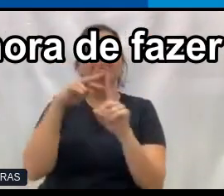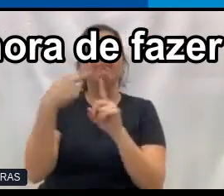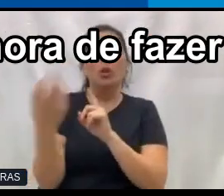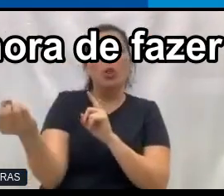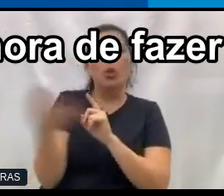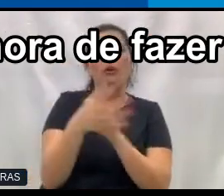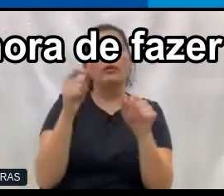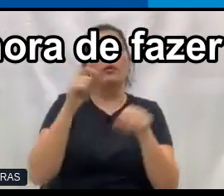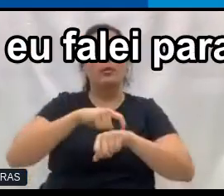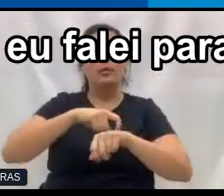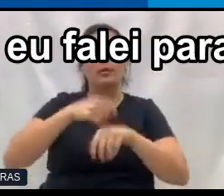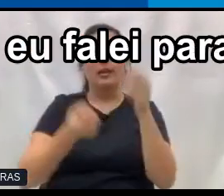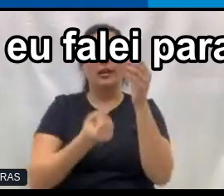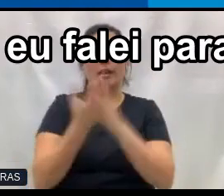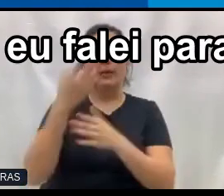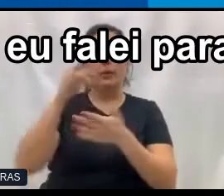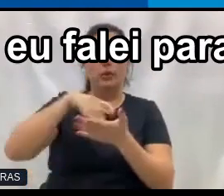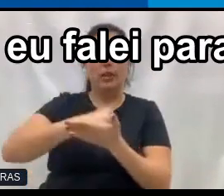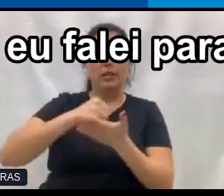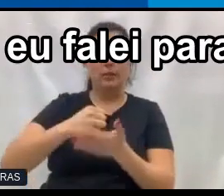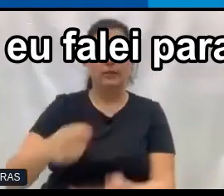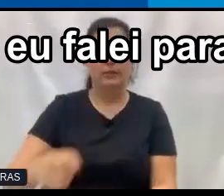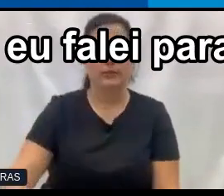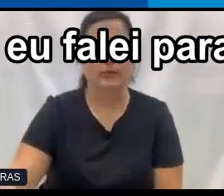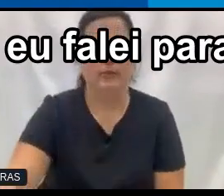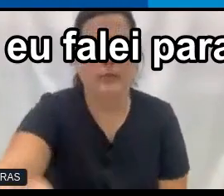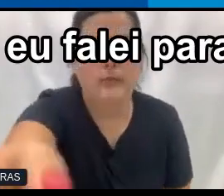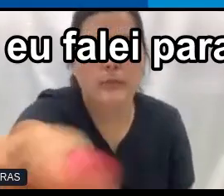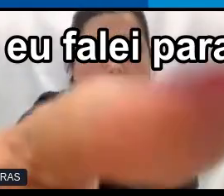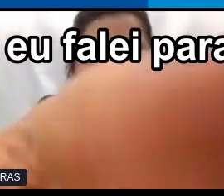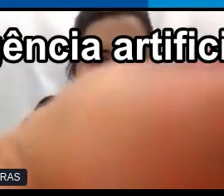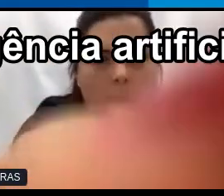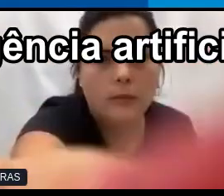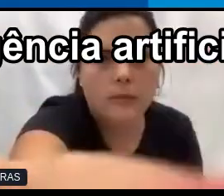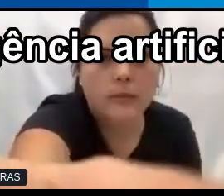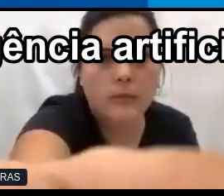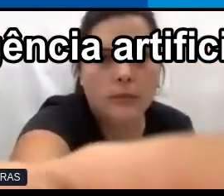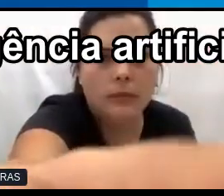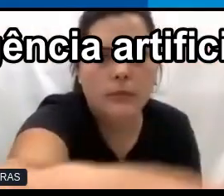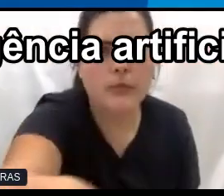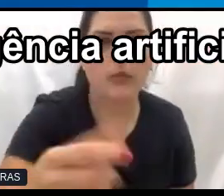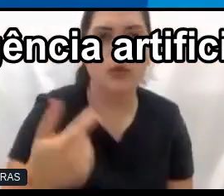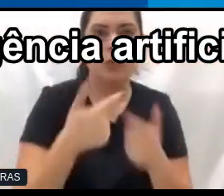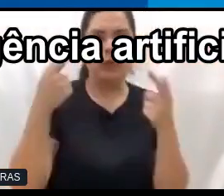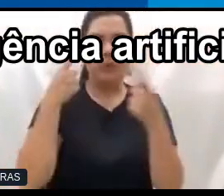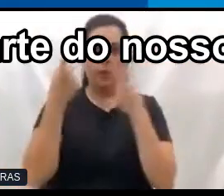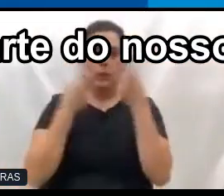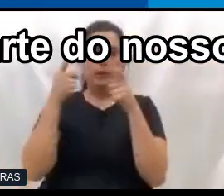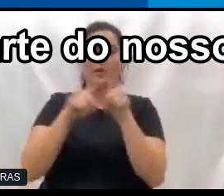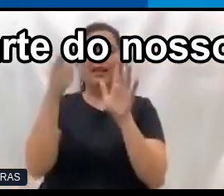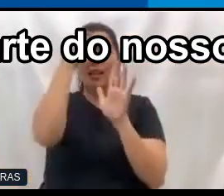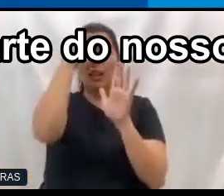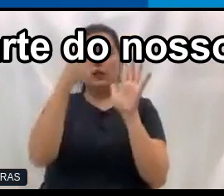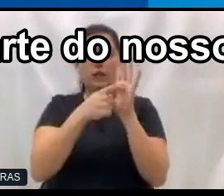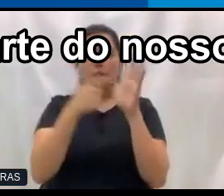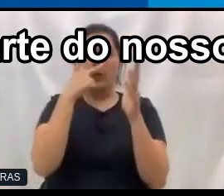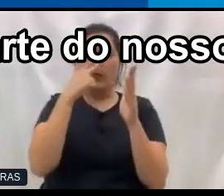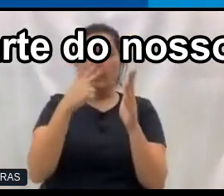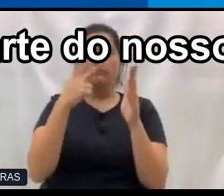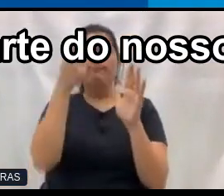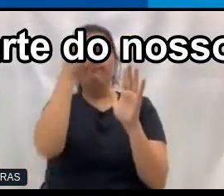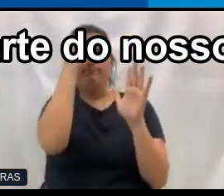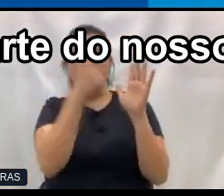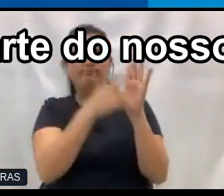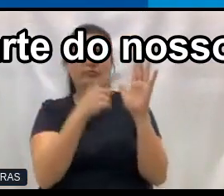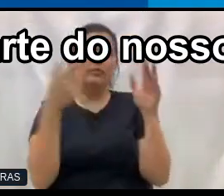fazer a contratação. Outra preocupação, como eu falei para vocês, a questão da inteligência artificial. Inteligência artificial faz